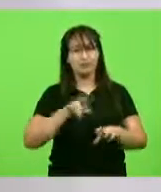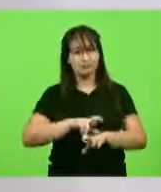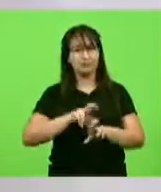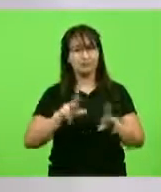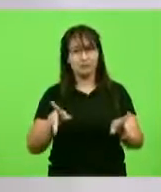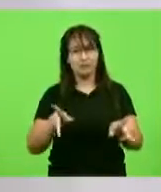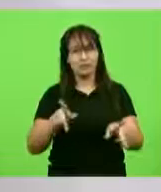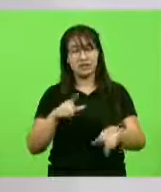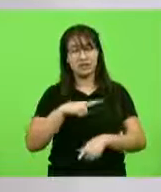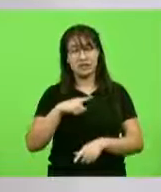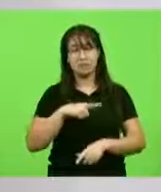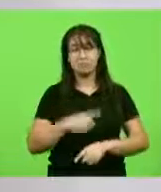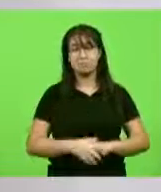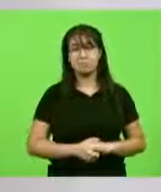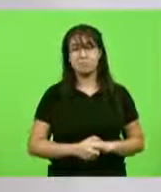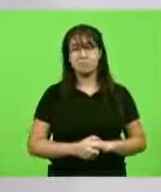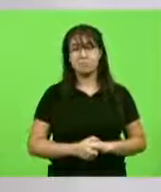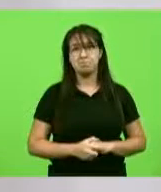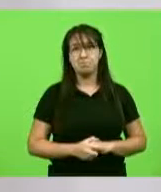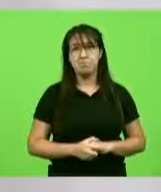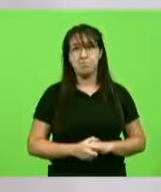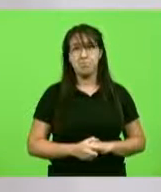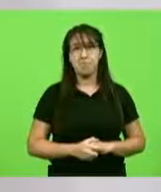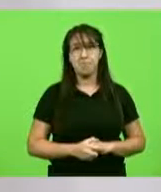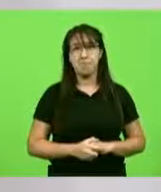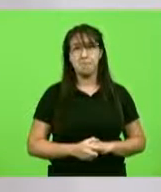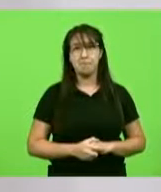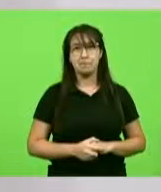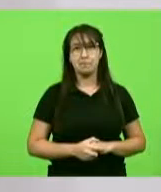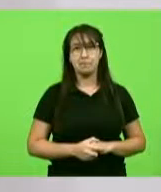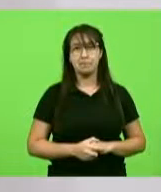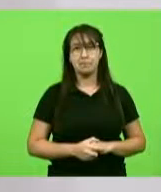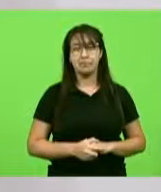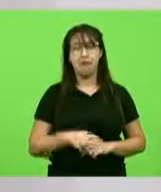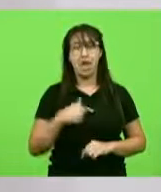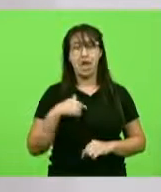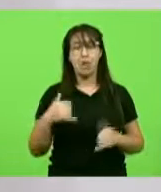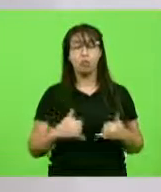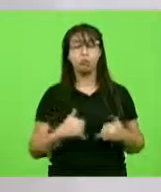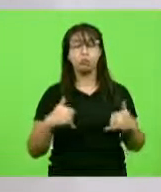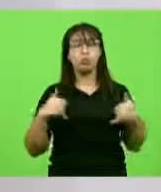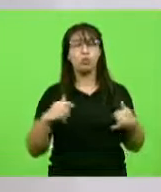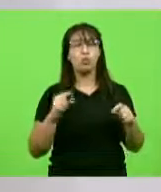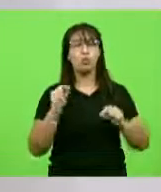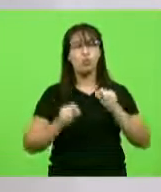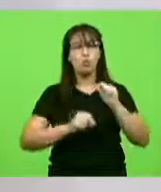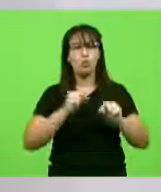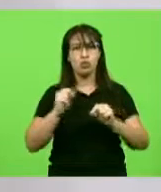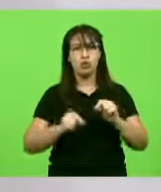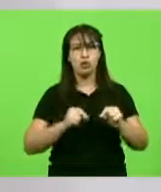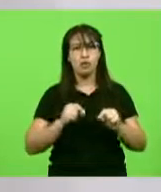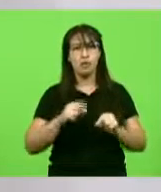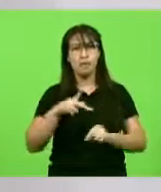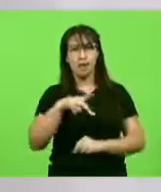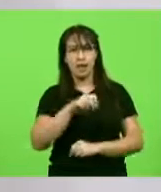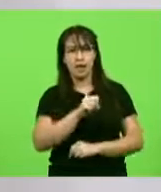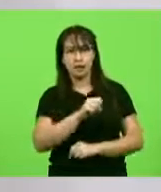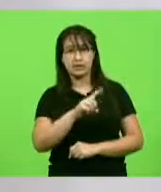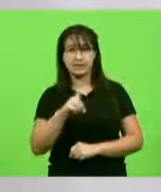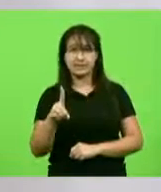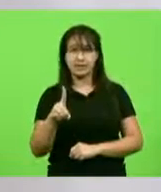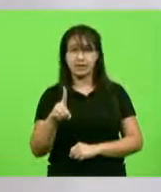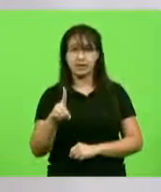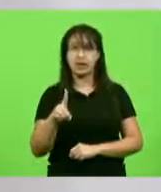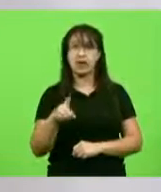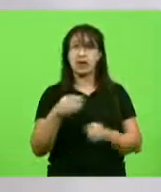Nós vemos em Santa Catarina, e eu tenho muito orgulho hoje, como presidente estadual do PSD, um